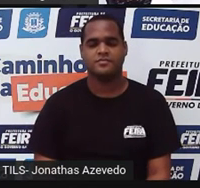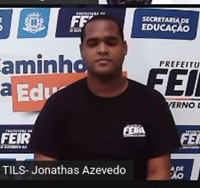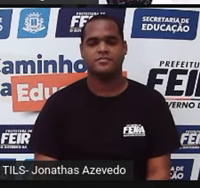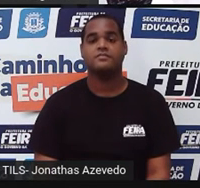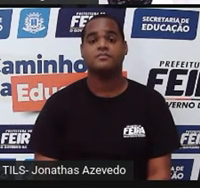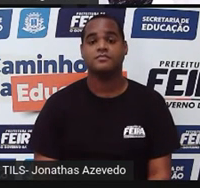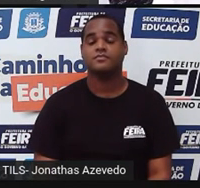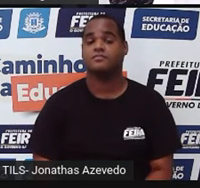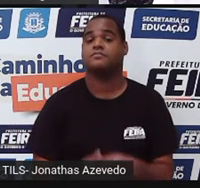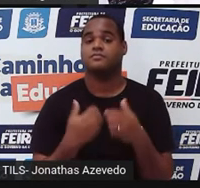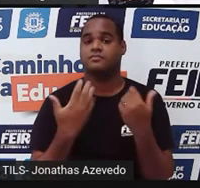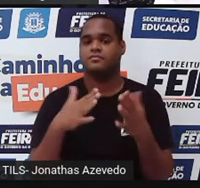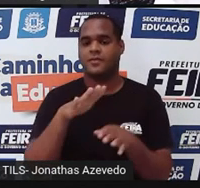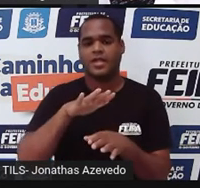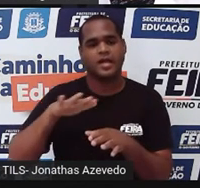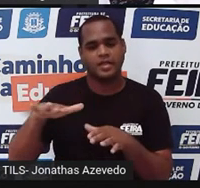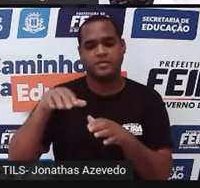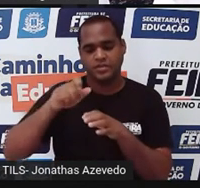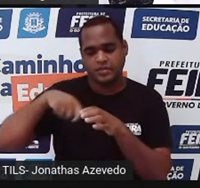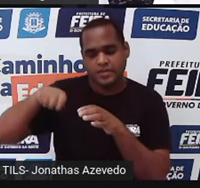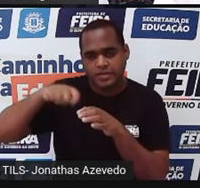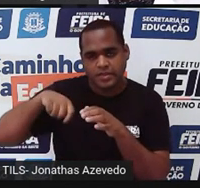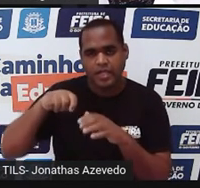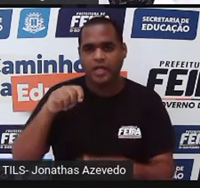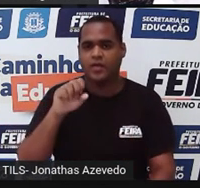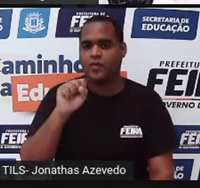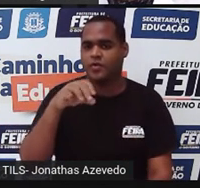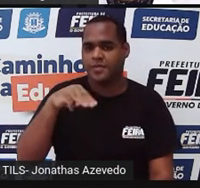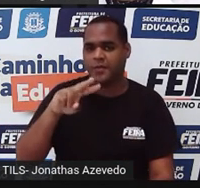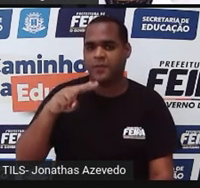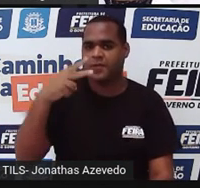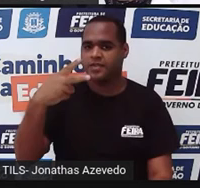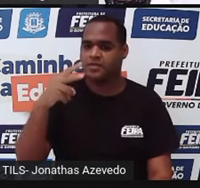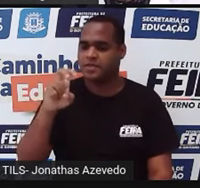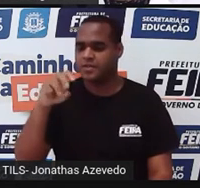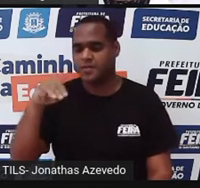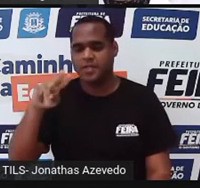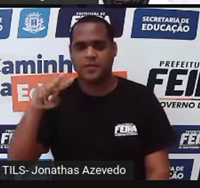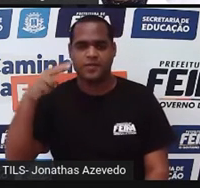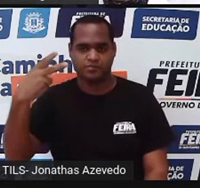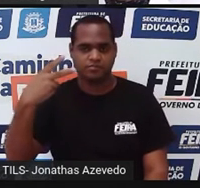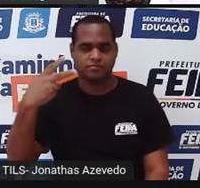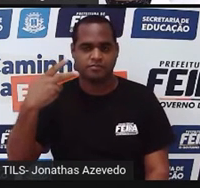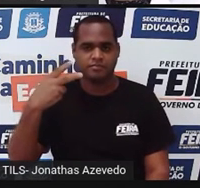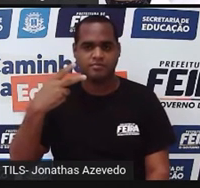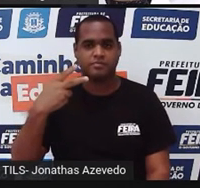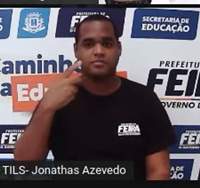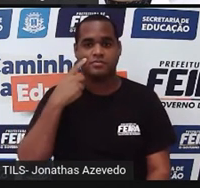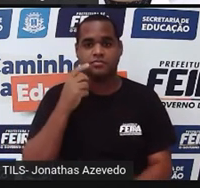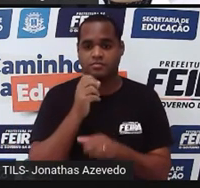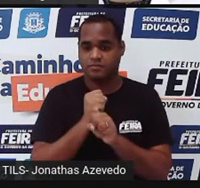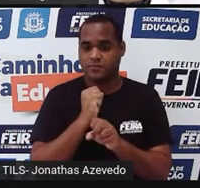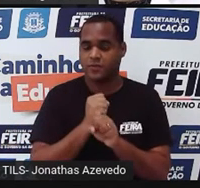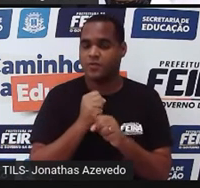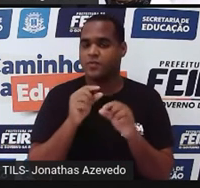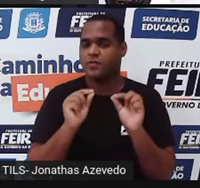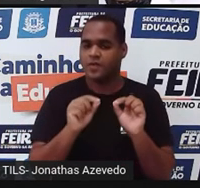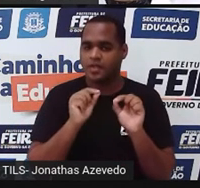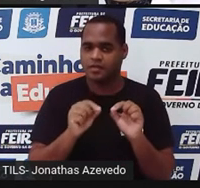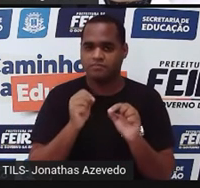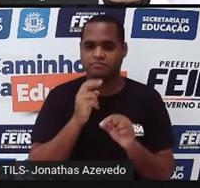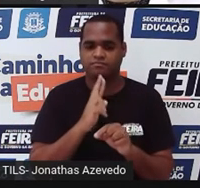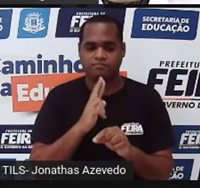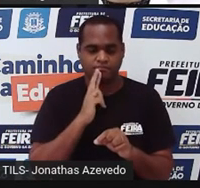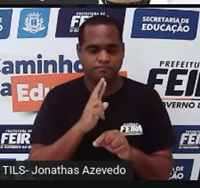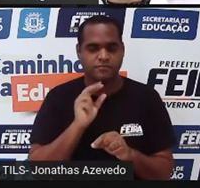Então, a área da cozinha ficou oito metros quadrados mais cinco metros quadrados. Fazendo a soma de oito com cinco, o